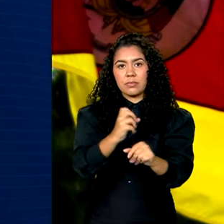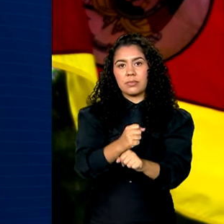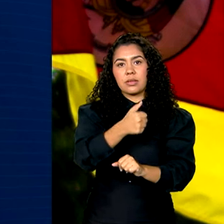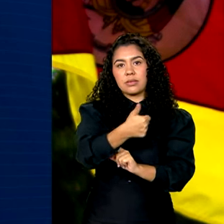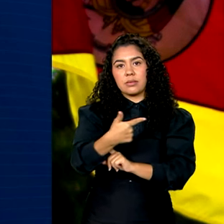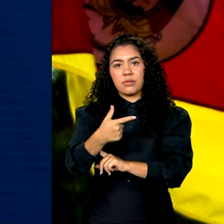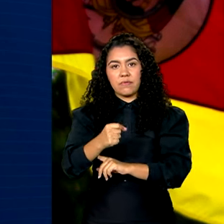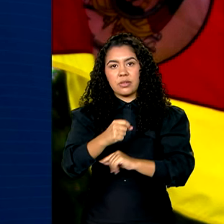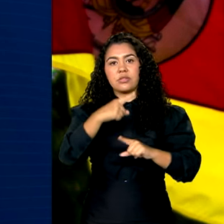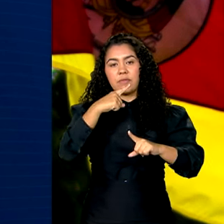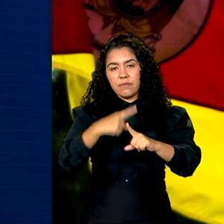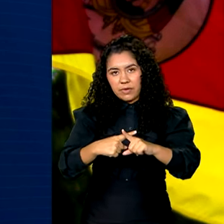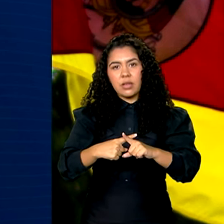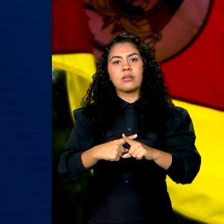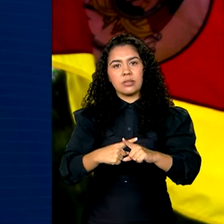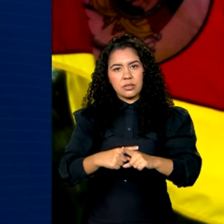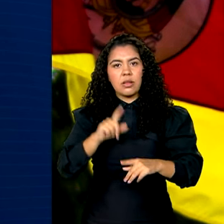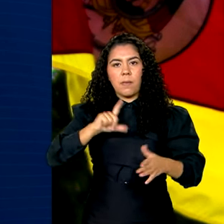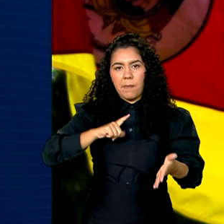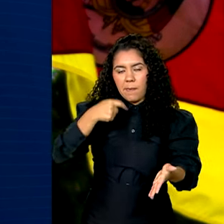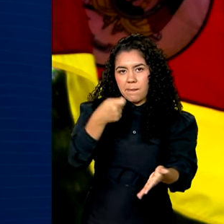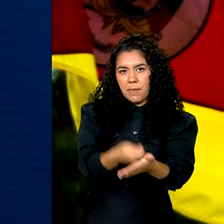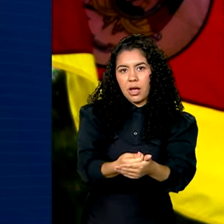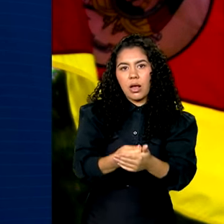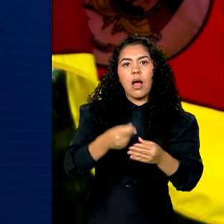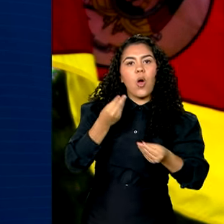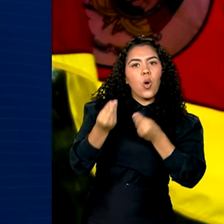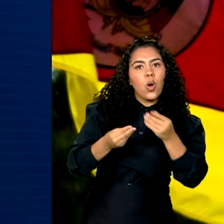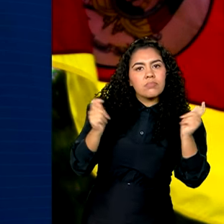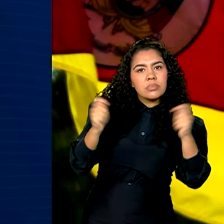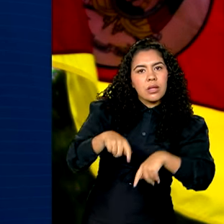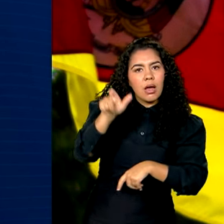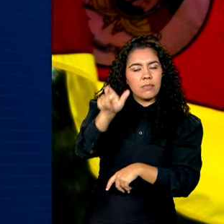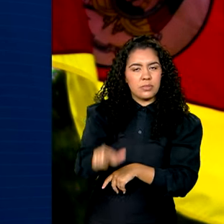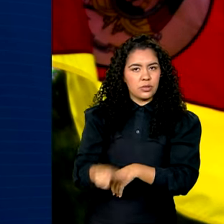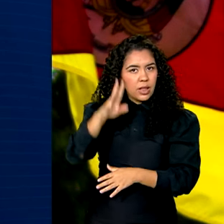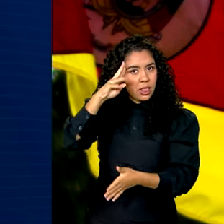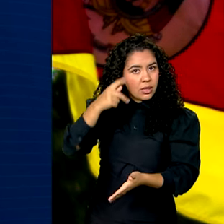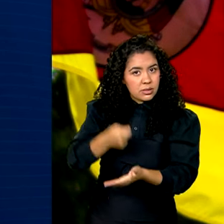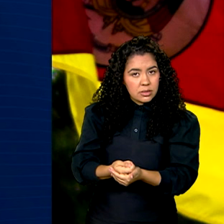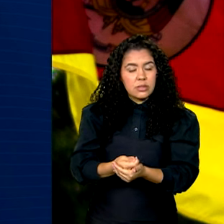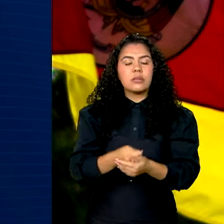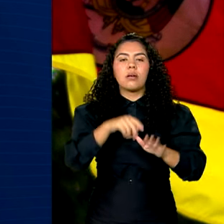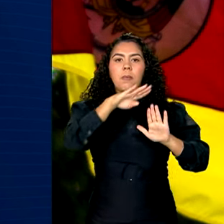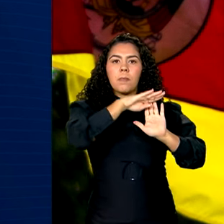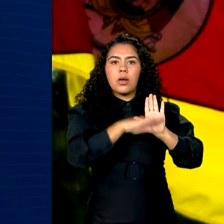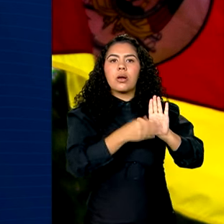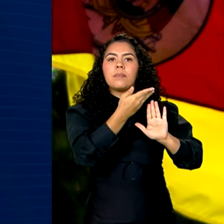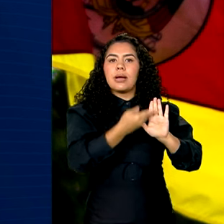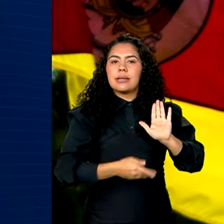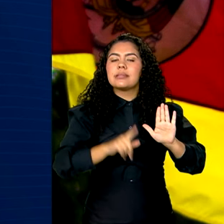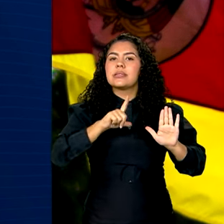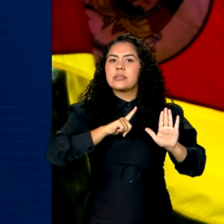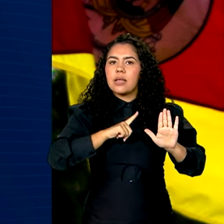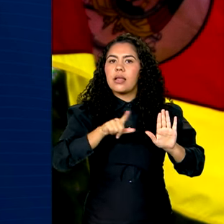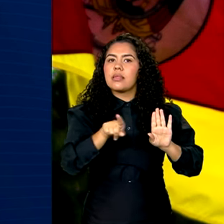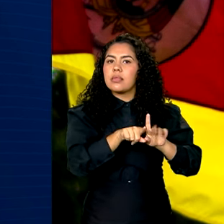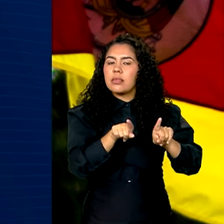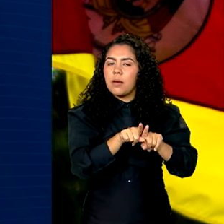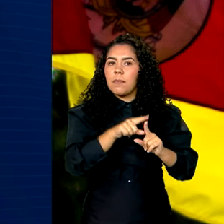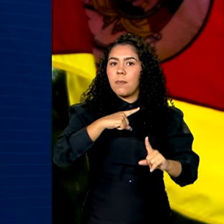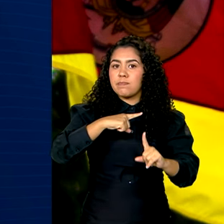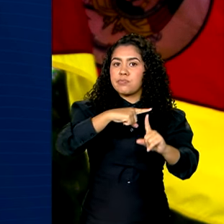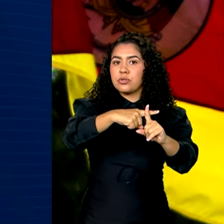conforme a capacidade de pagamento do contribuinte. O programa também prevê benefícios adicionais para pessoas